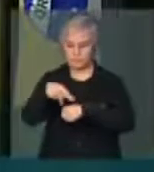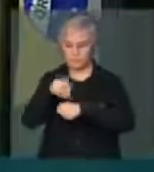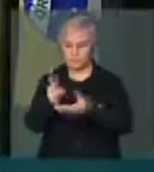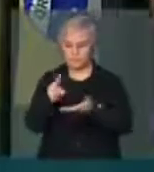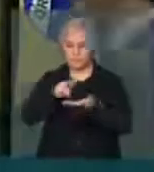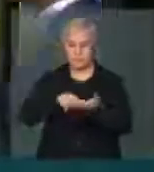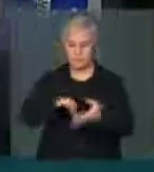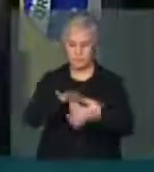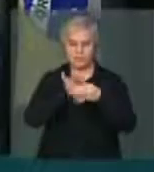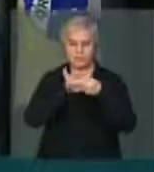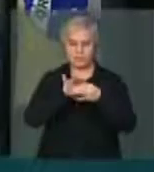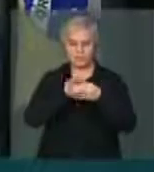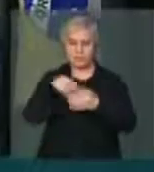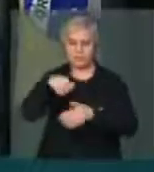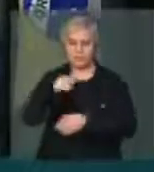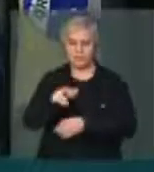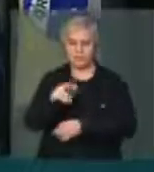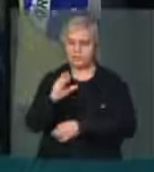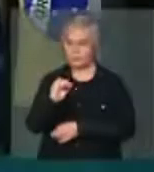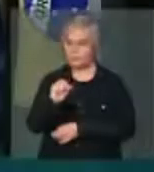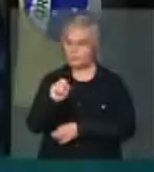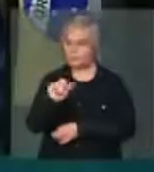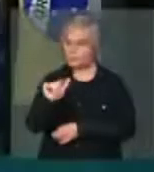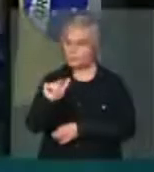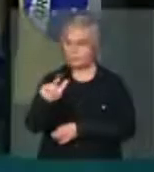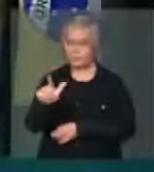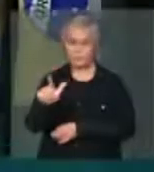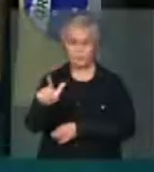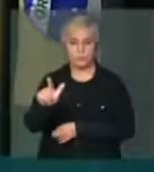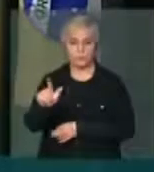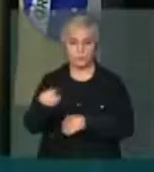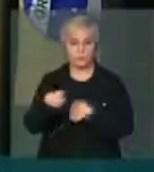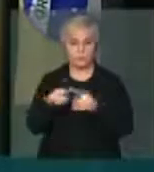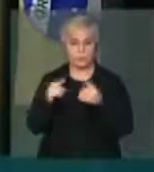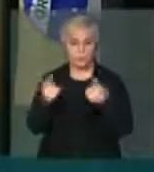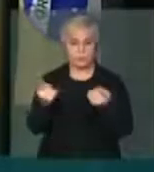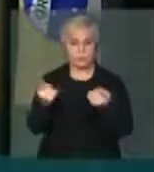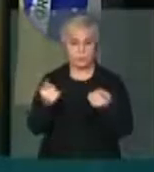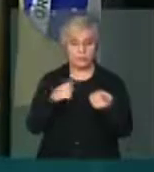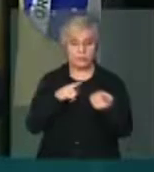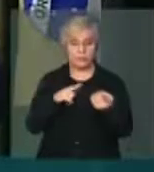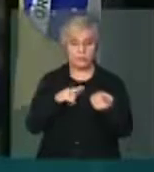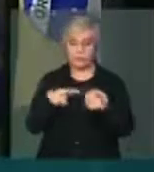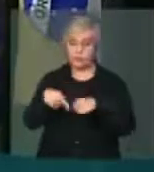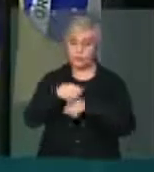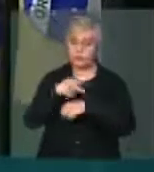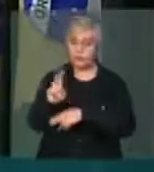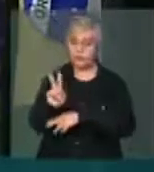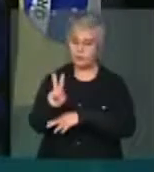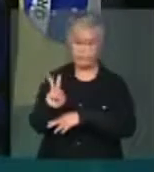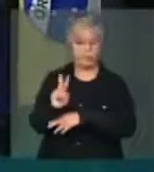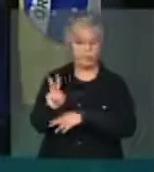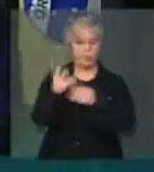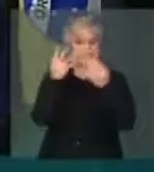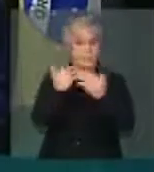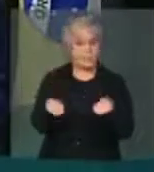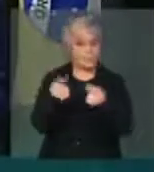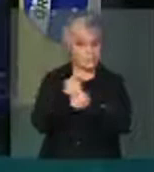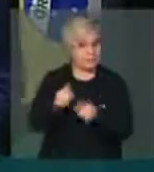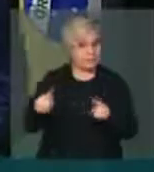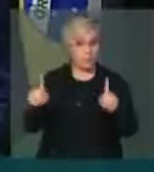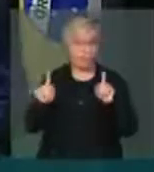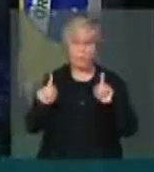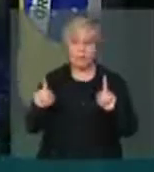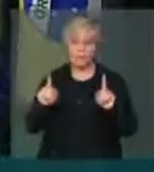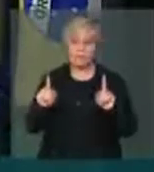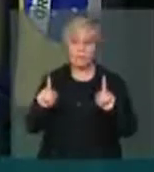do Mercosul. E, pasmem, tem por parte da Venezuela a negativa, a